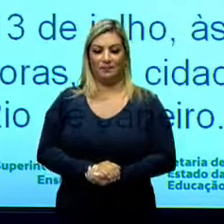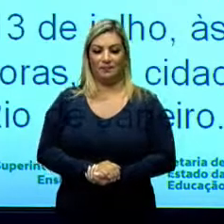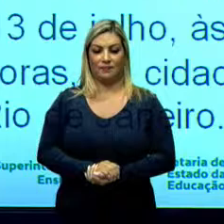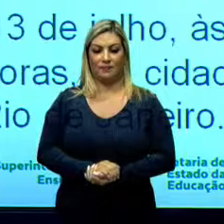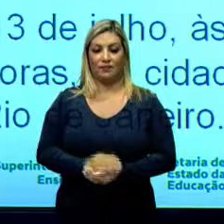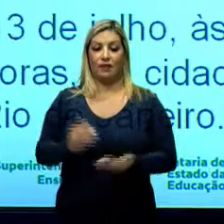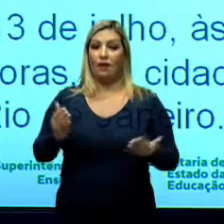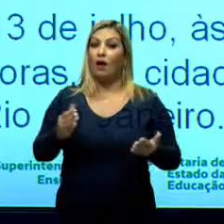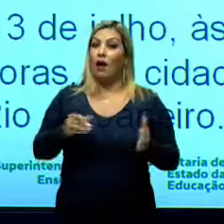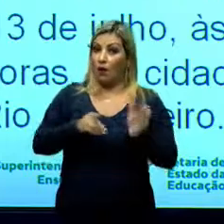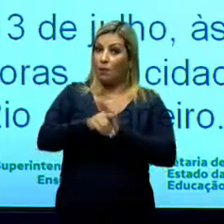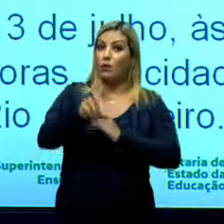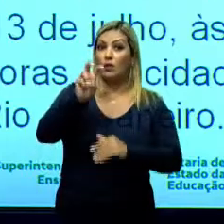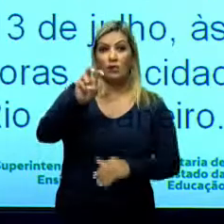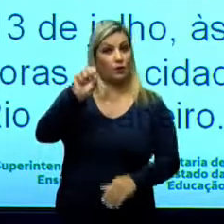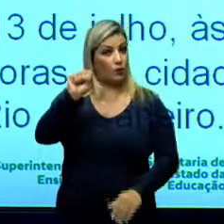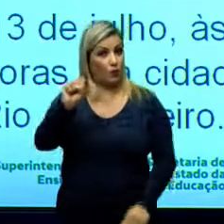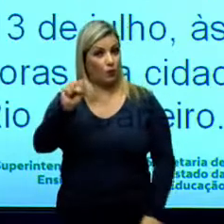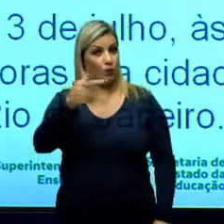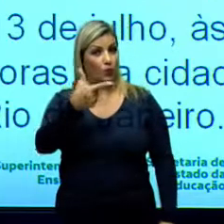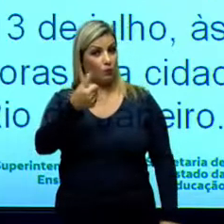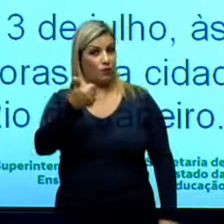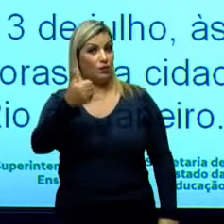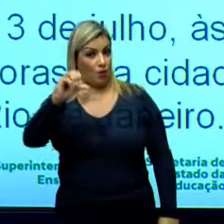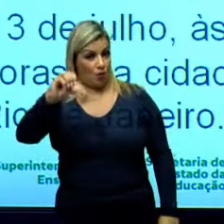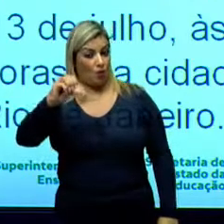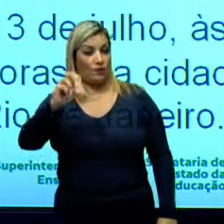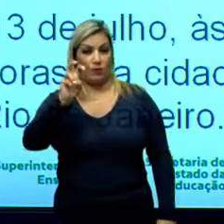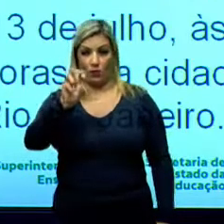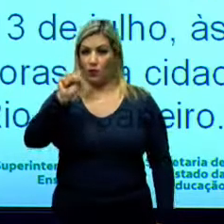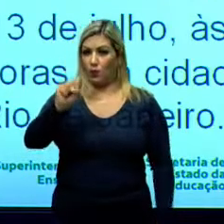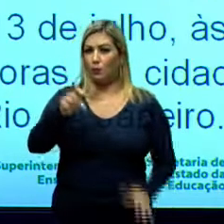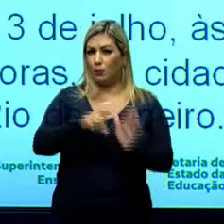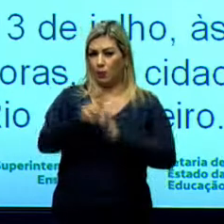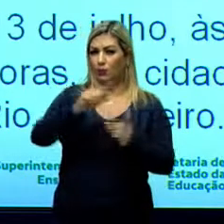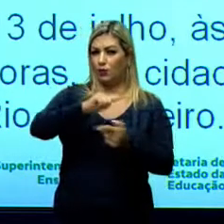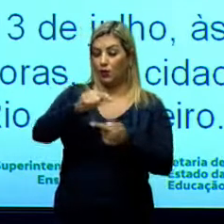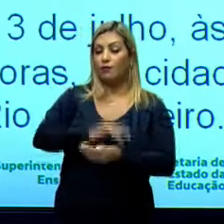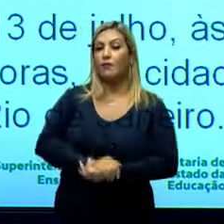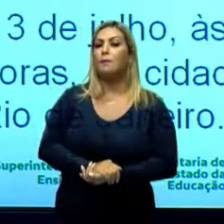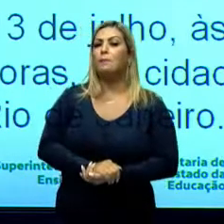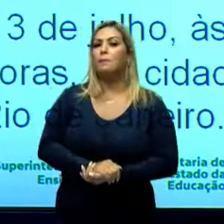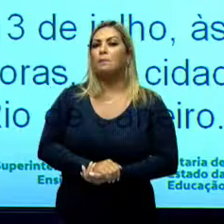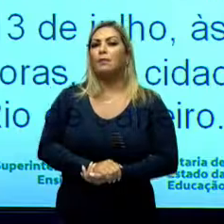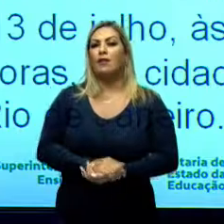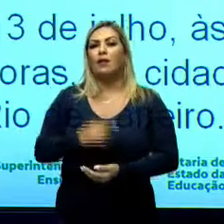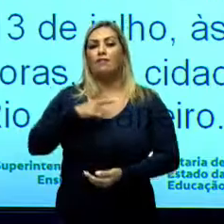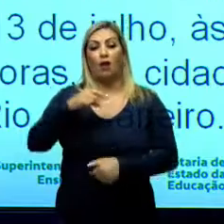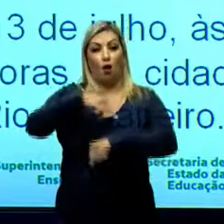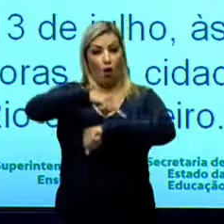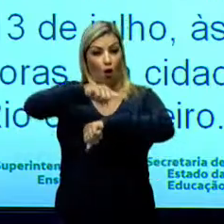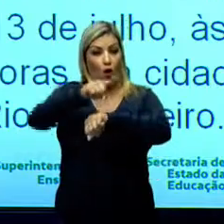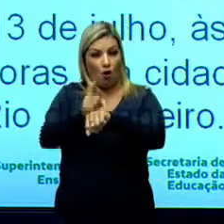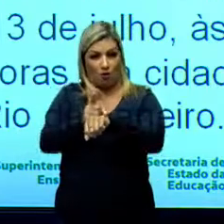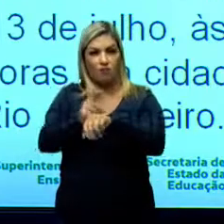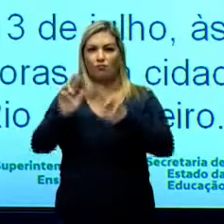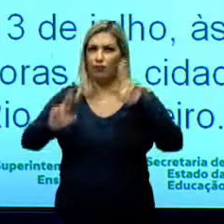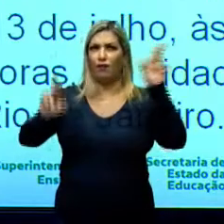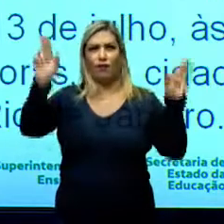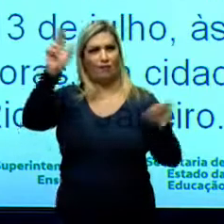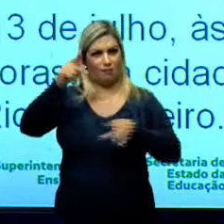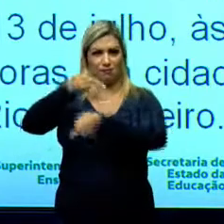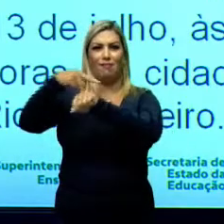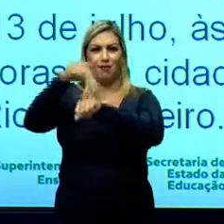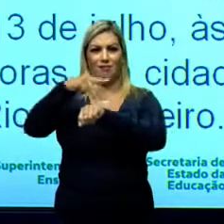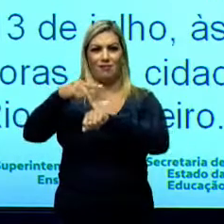58. No mesmo Enem, está a Enem de 2019. Essa é uma questão sobre fuso horário. Então, muito mais